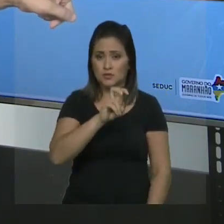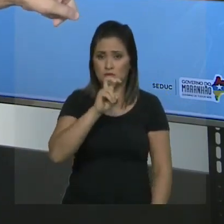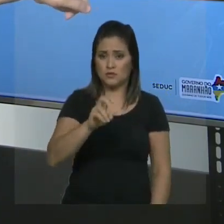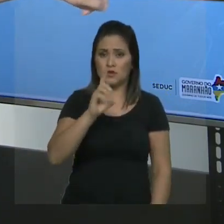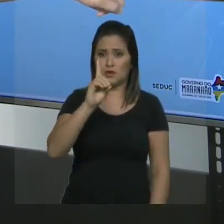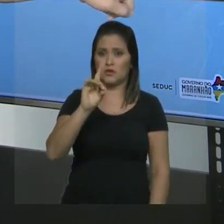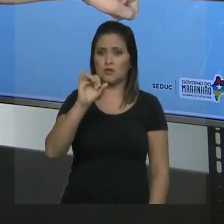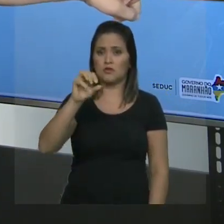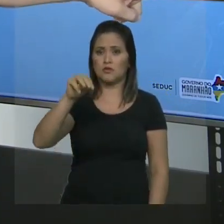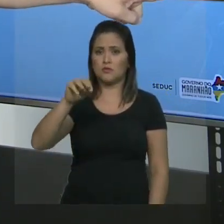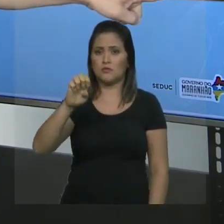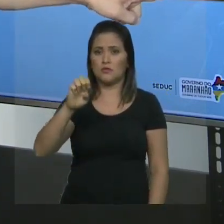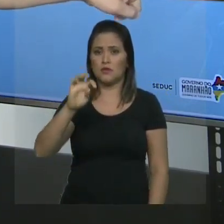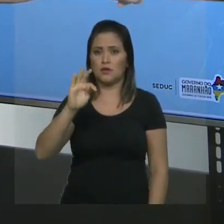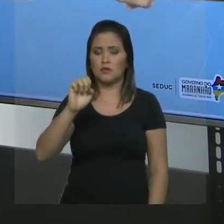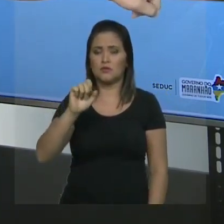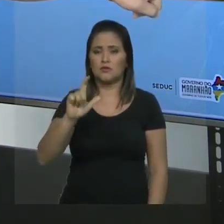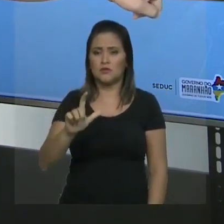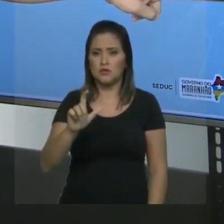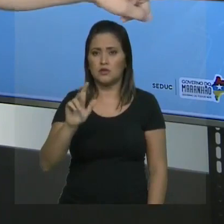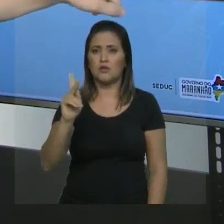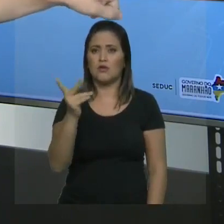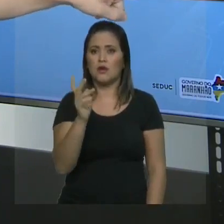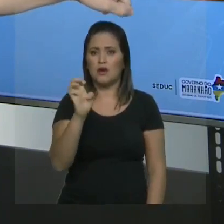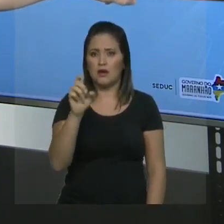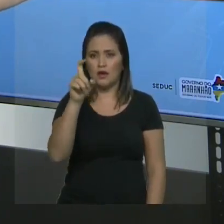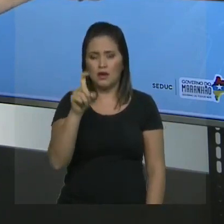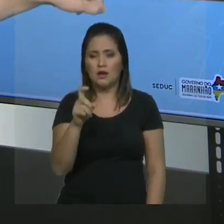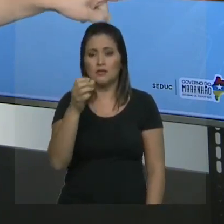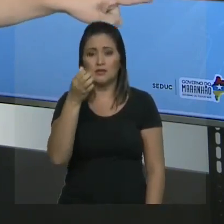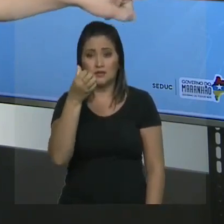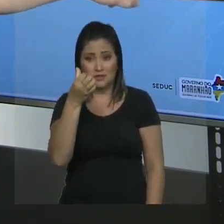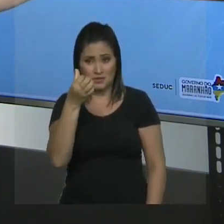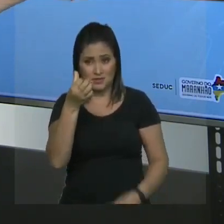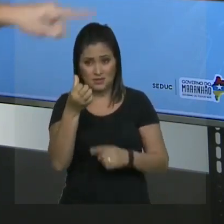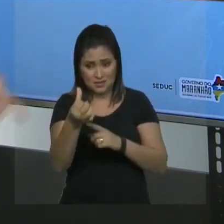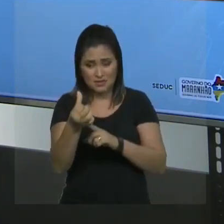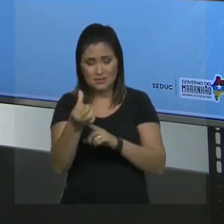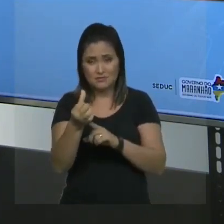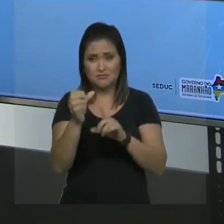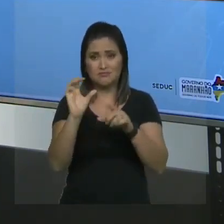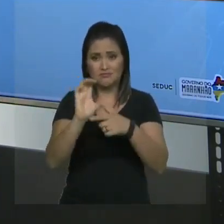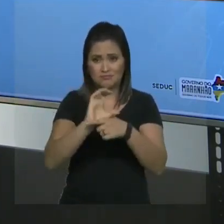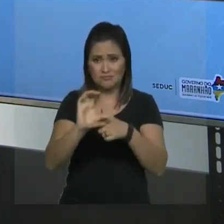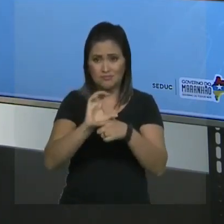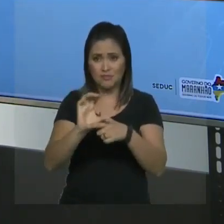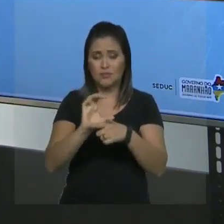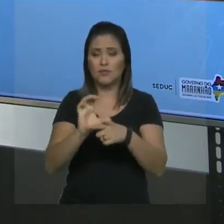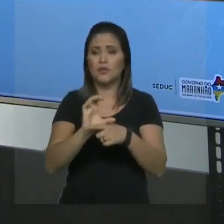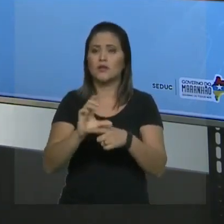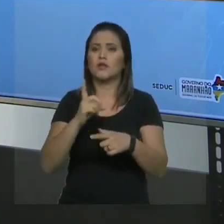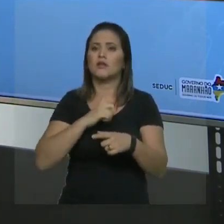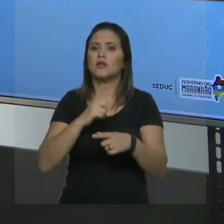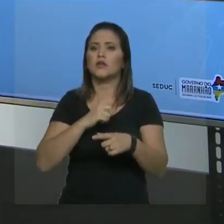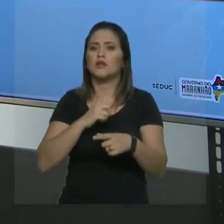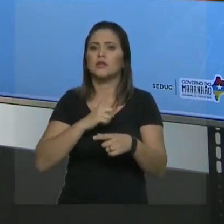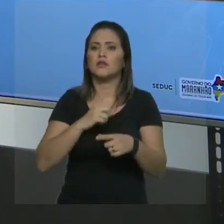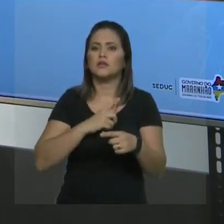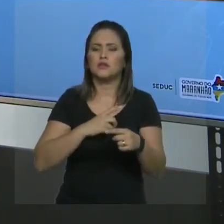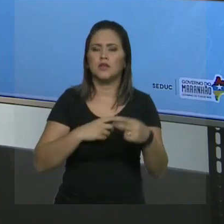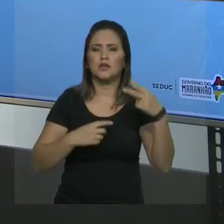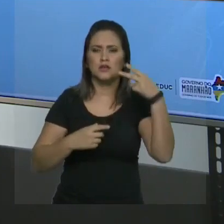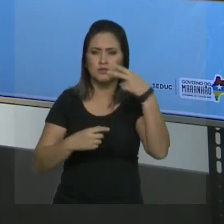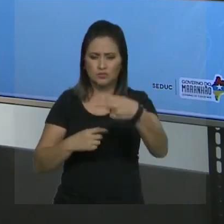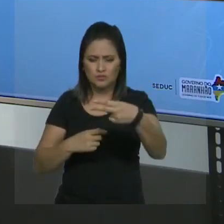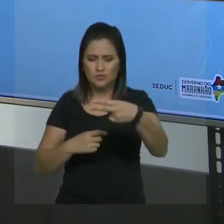6 carbonos, que tem uma dupla aqui, a hidrocarboneta, e esta dupla está no carbono 2. A alternativa correta é letra